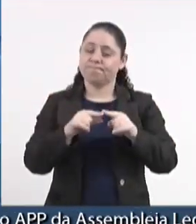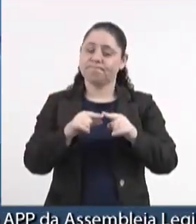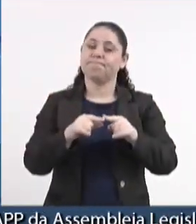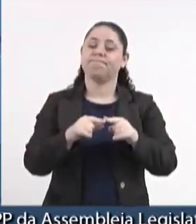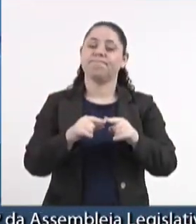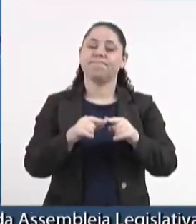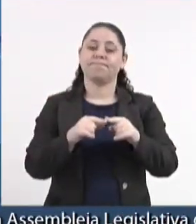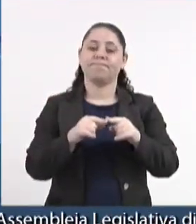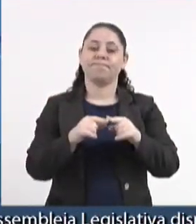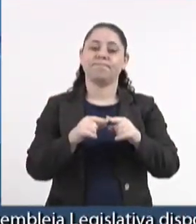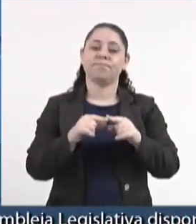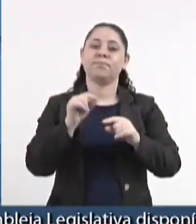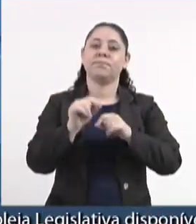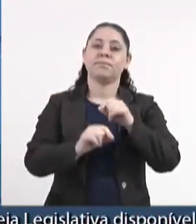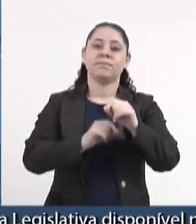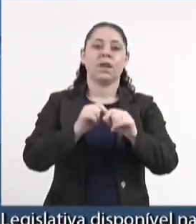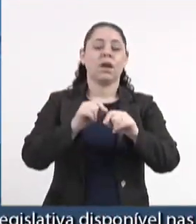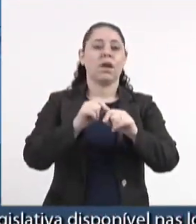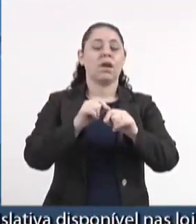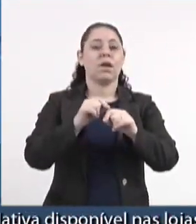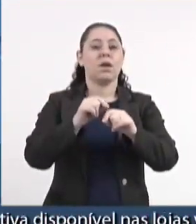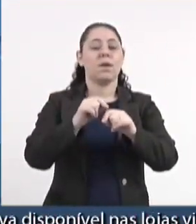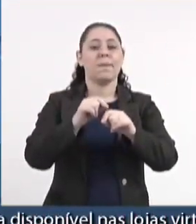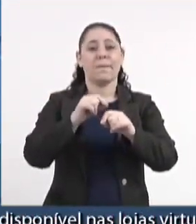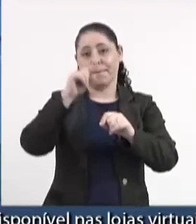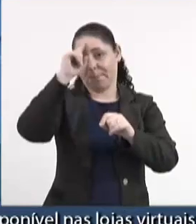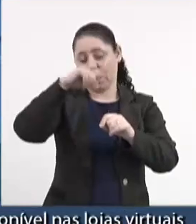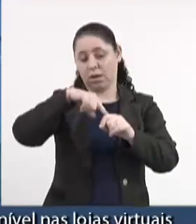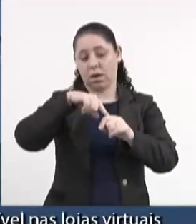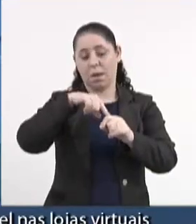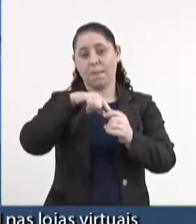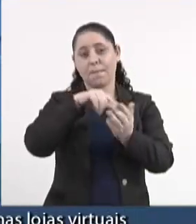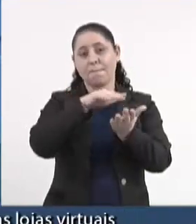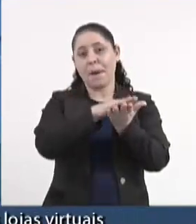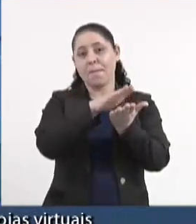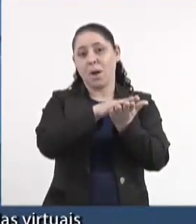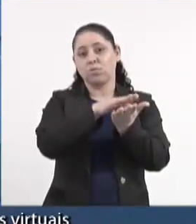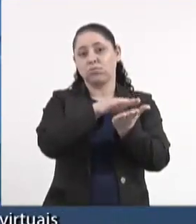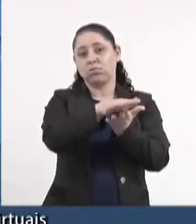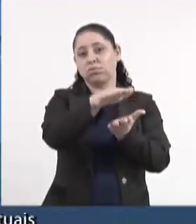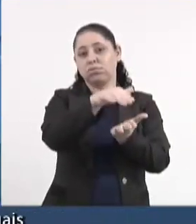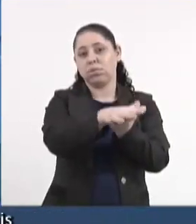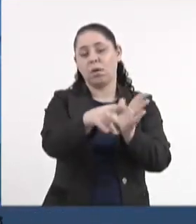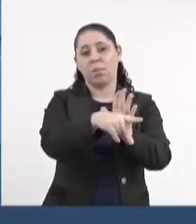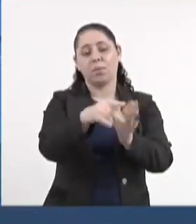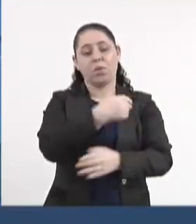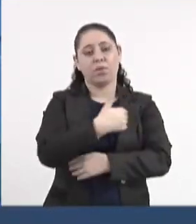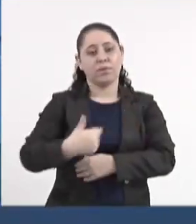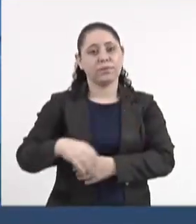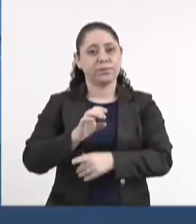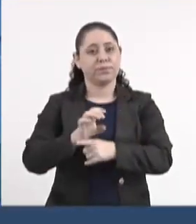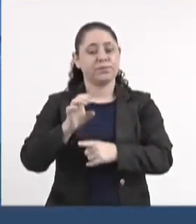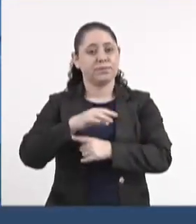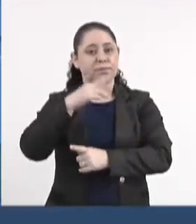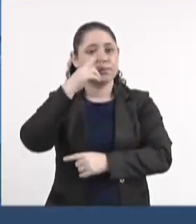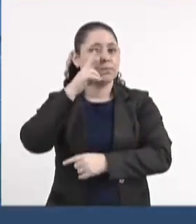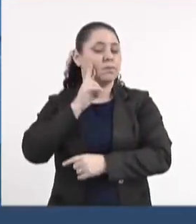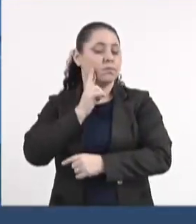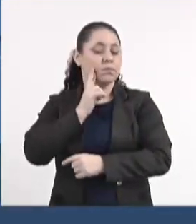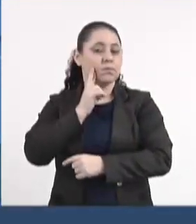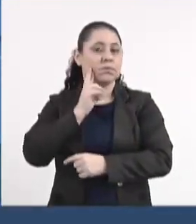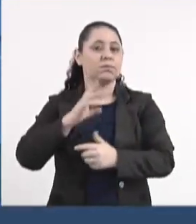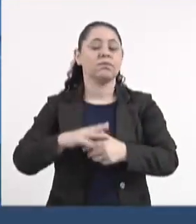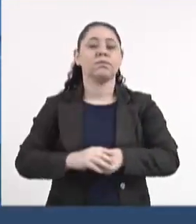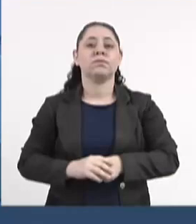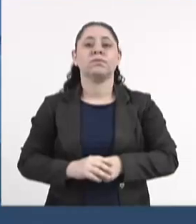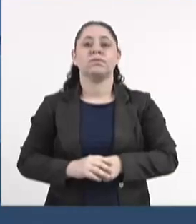o douto plenário, que seja encaminhado expediente deste poder ao governador do Estado de Mato Grosso do Sul, senhor